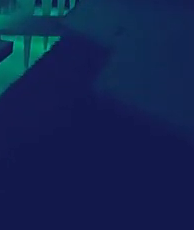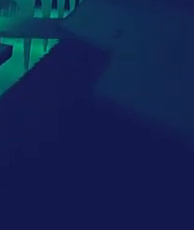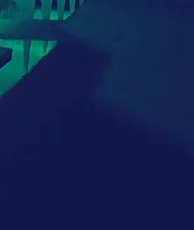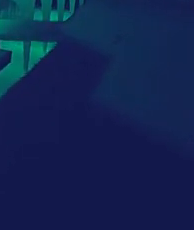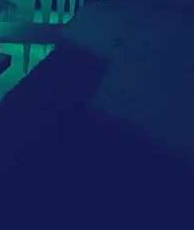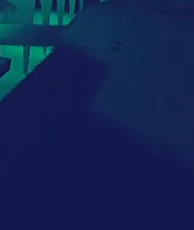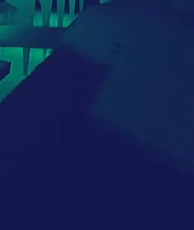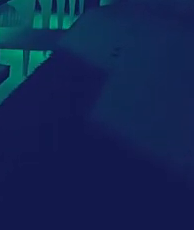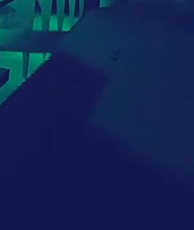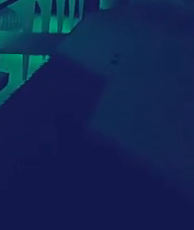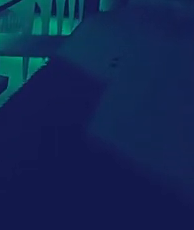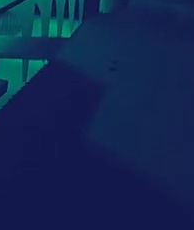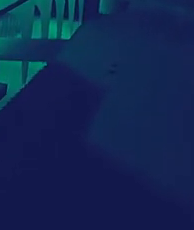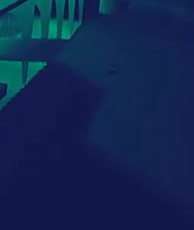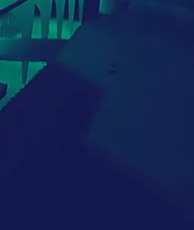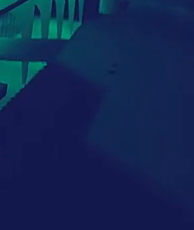Acompanhe.